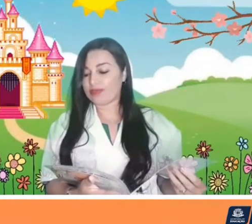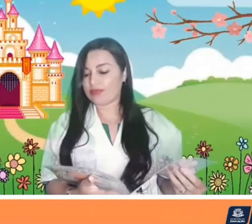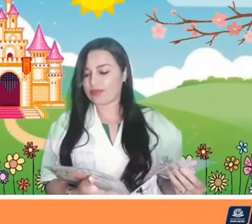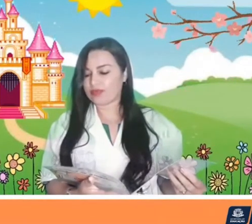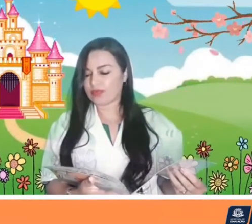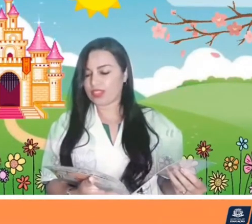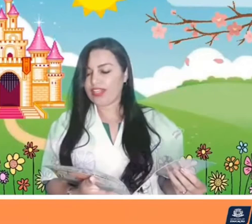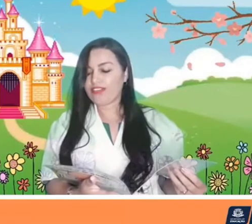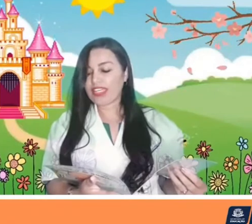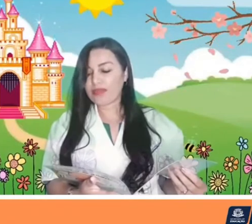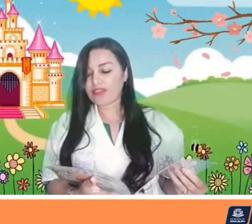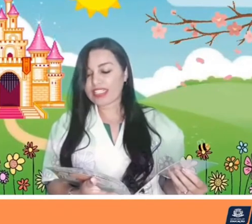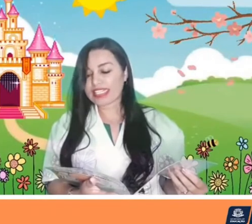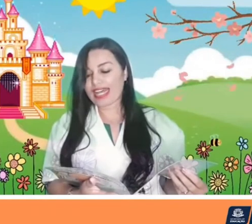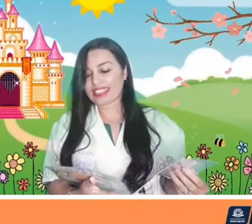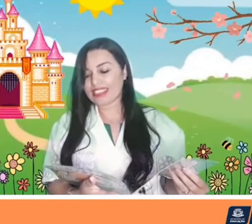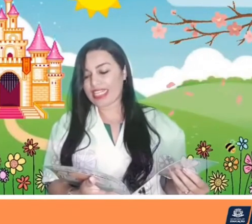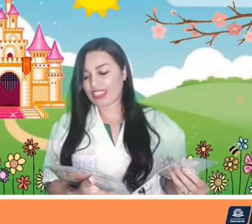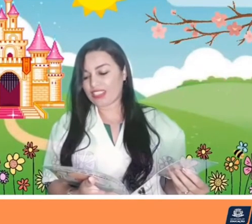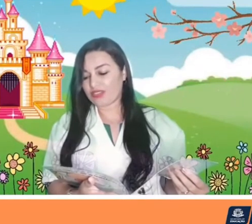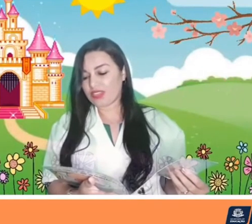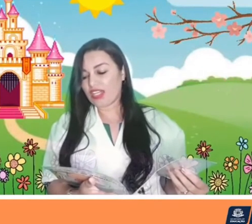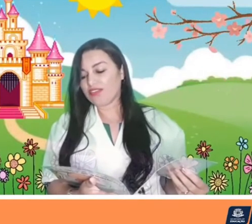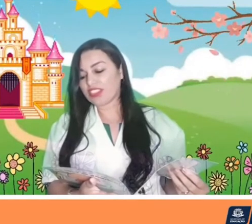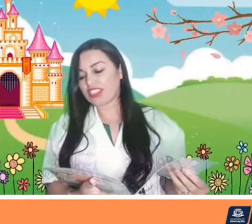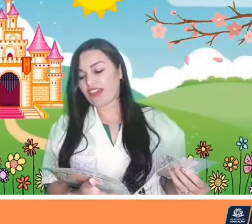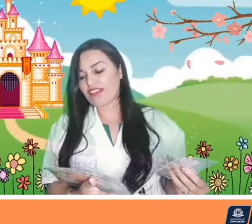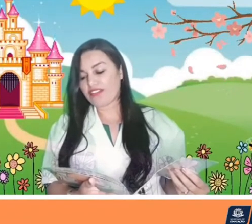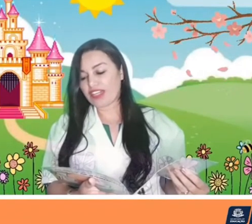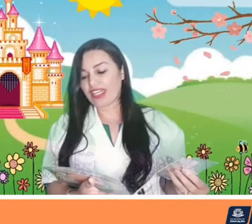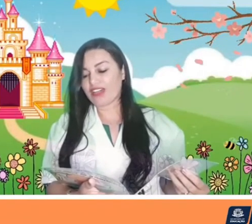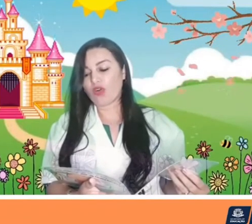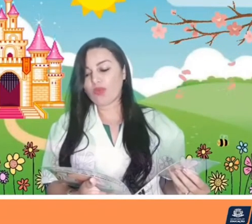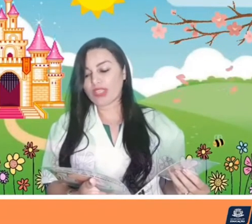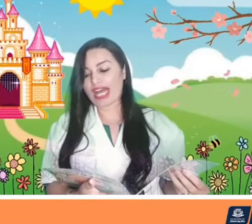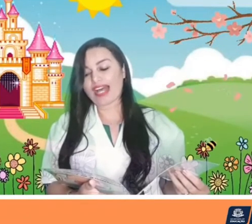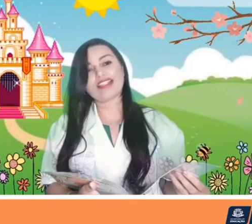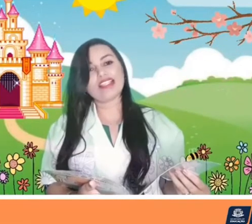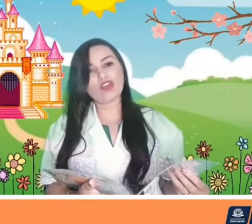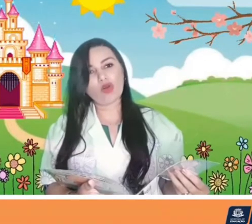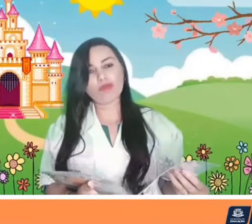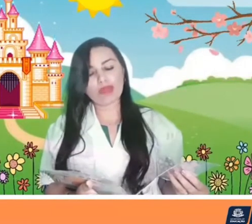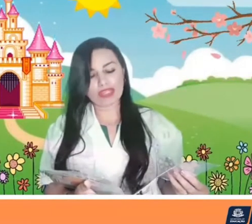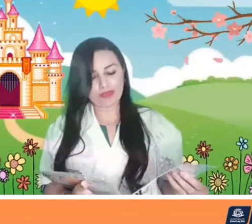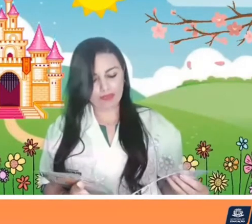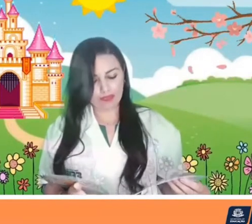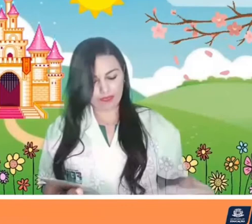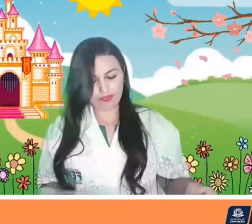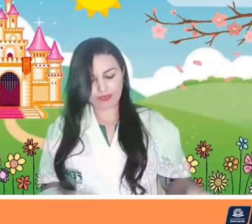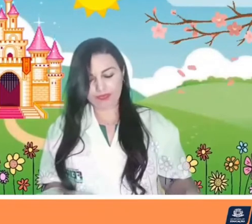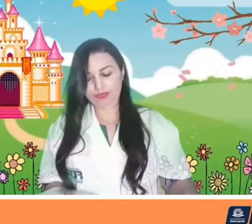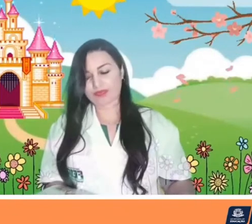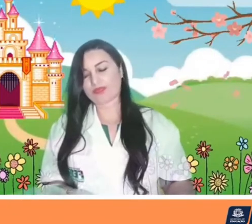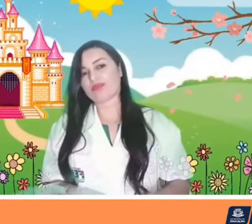Maria. Venha me visitar na cidade. Você vai ver como o lar se come bem.